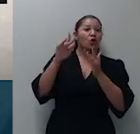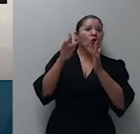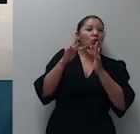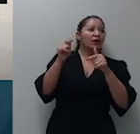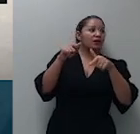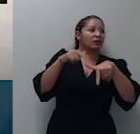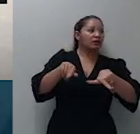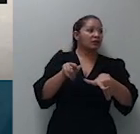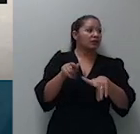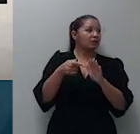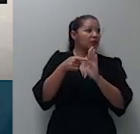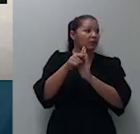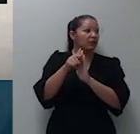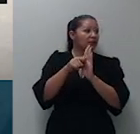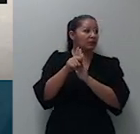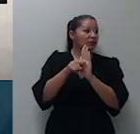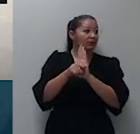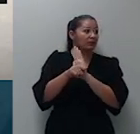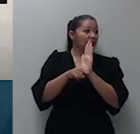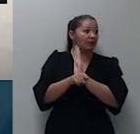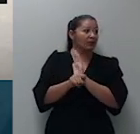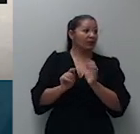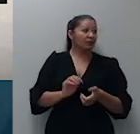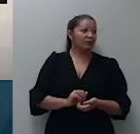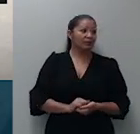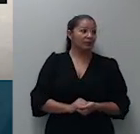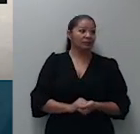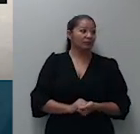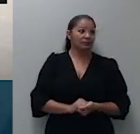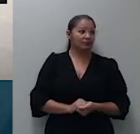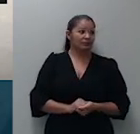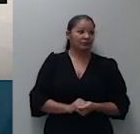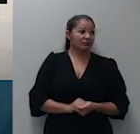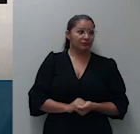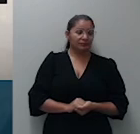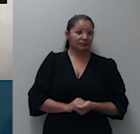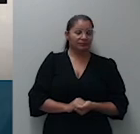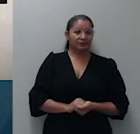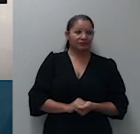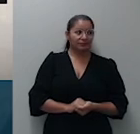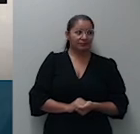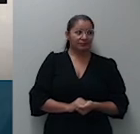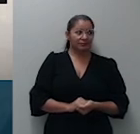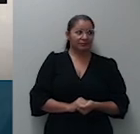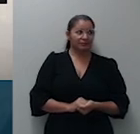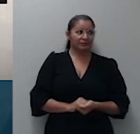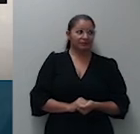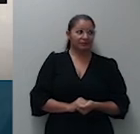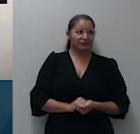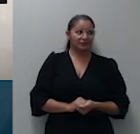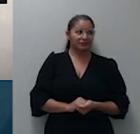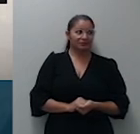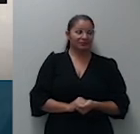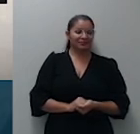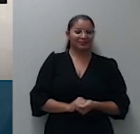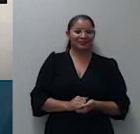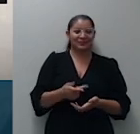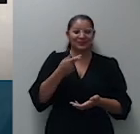de modo exaustivo todas as teses relevantes ao deslito da controvérsia na sequência consignou-se que